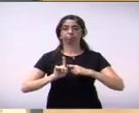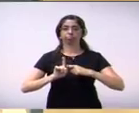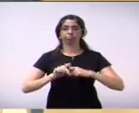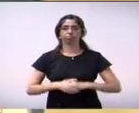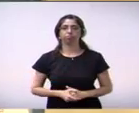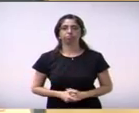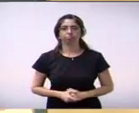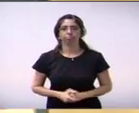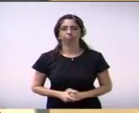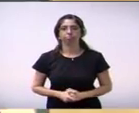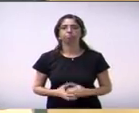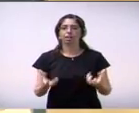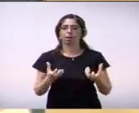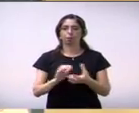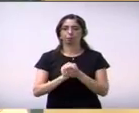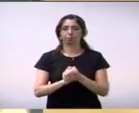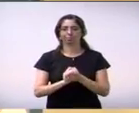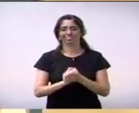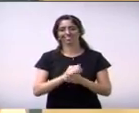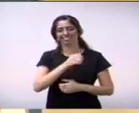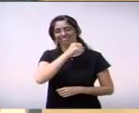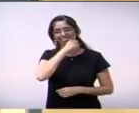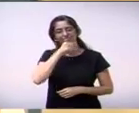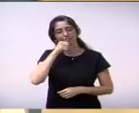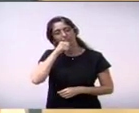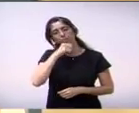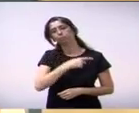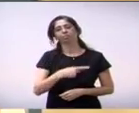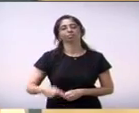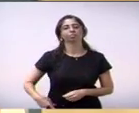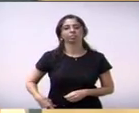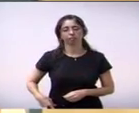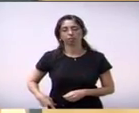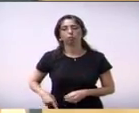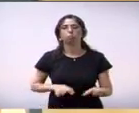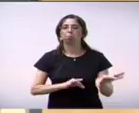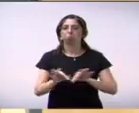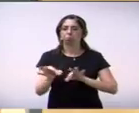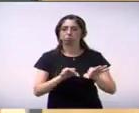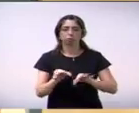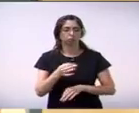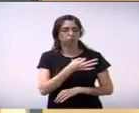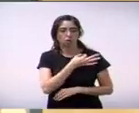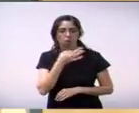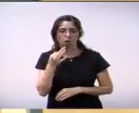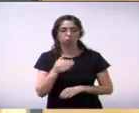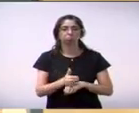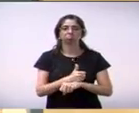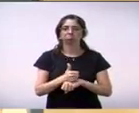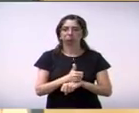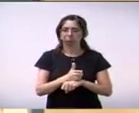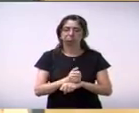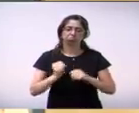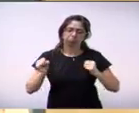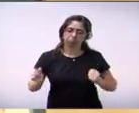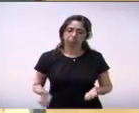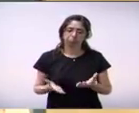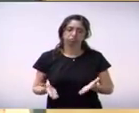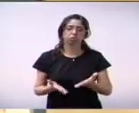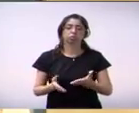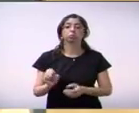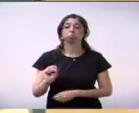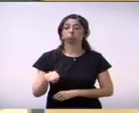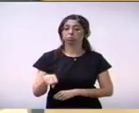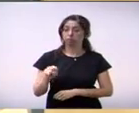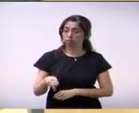Presidente, só queria parabenizá-lo aí pelo projeto de resolução. Realmente, um profissional que deve ser cada vez mais